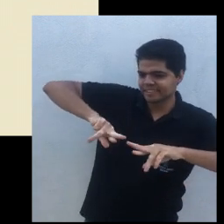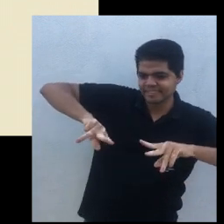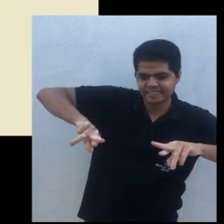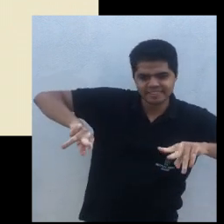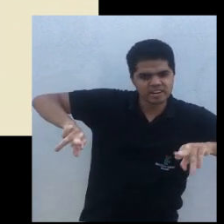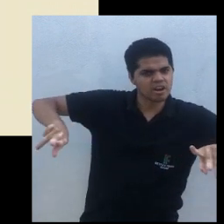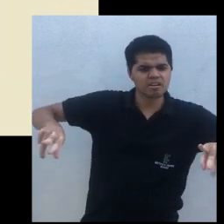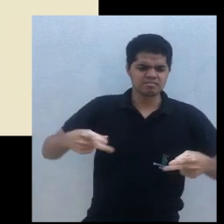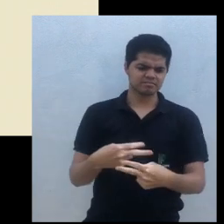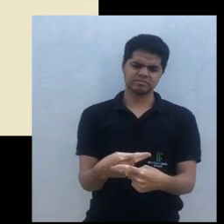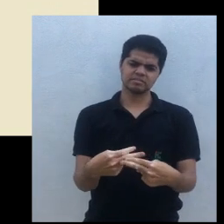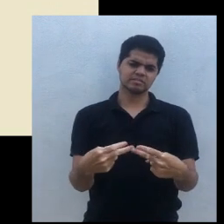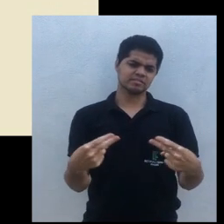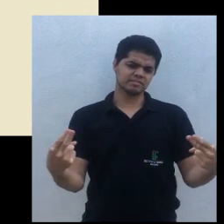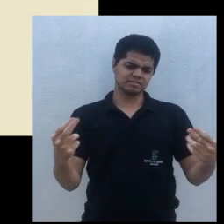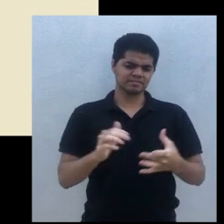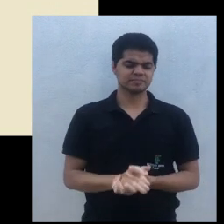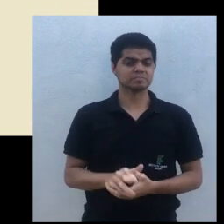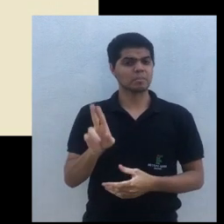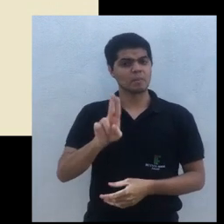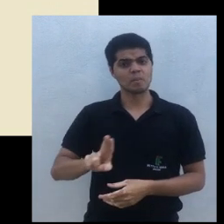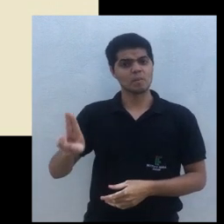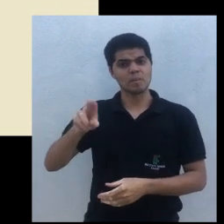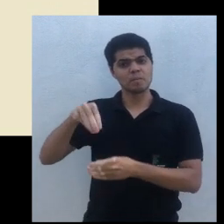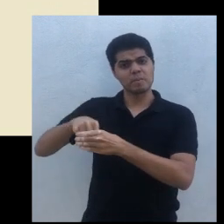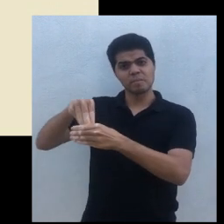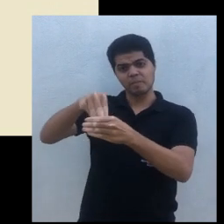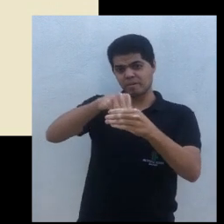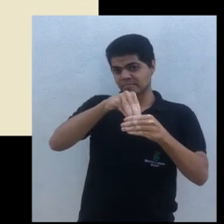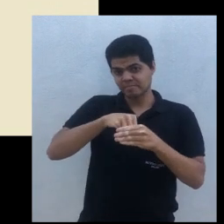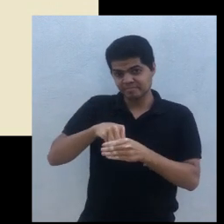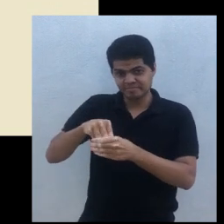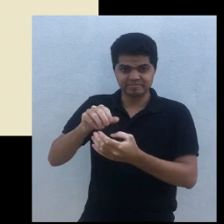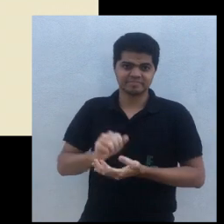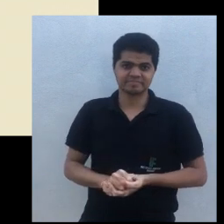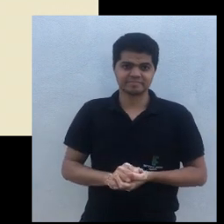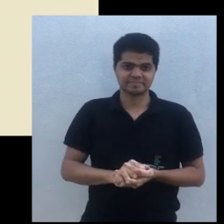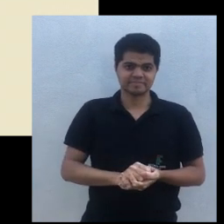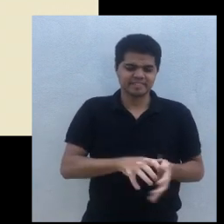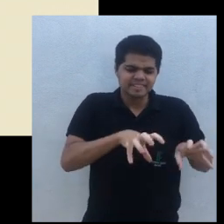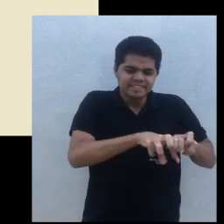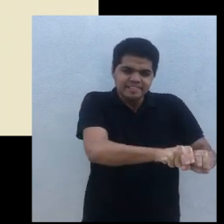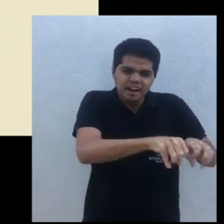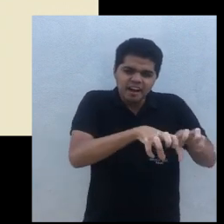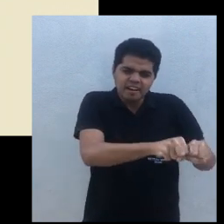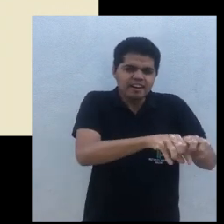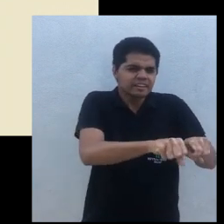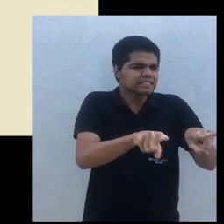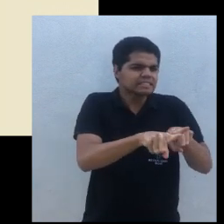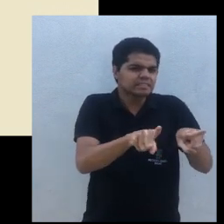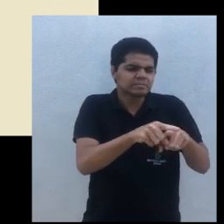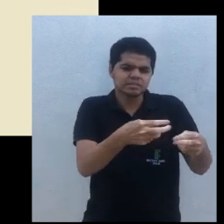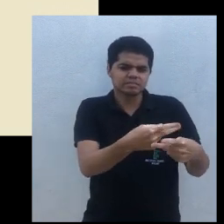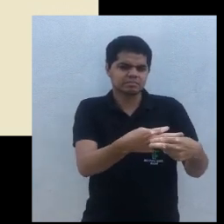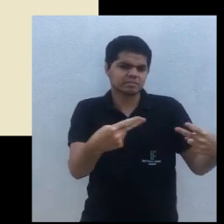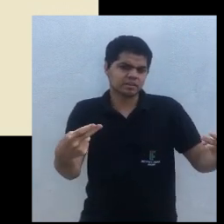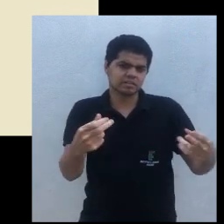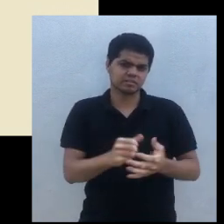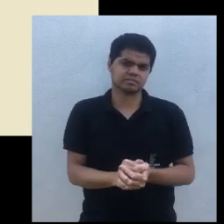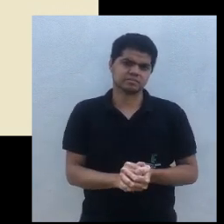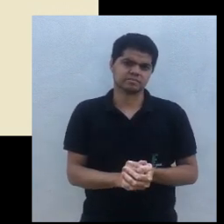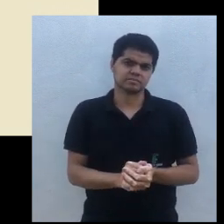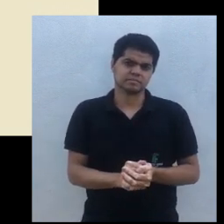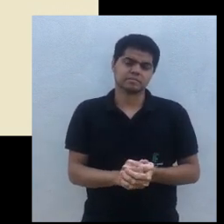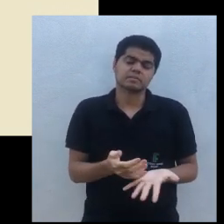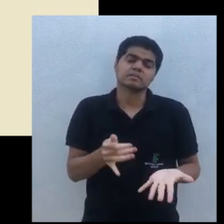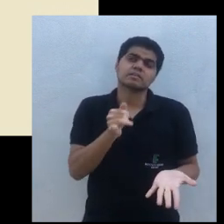agricultor colocou uma pupunha, mas eu poderia colocar também um açaí, que depois o açaí, ele vai ficar. A pupunha não, só se for na bordadura que ela precisaria de